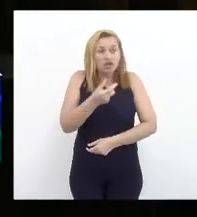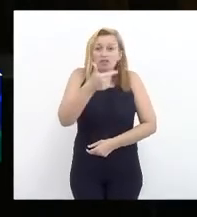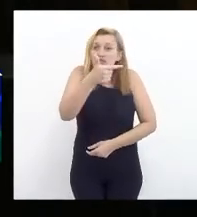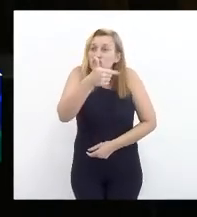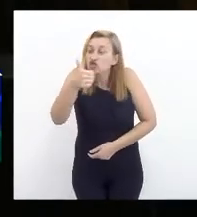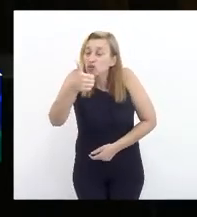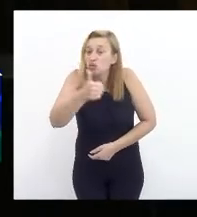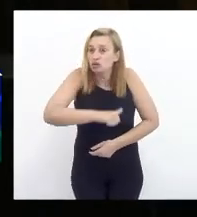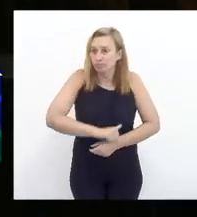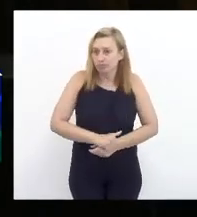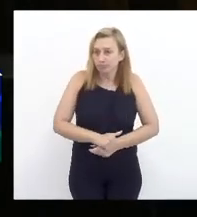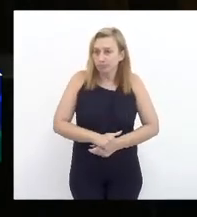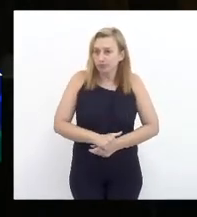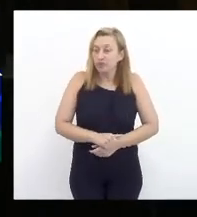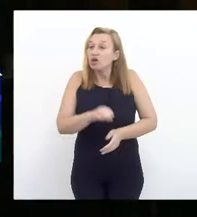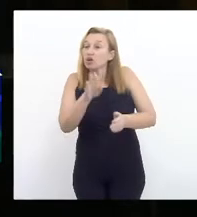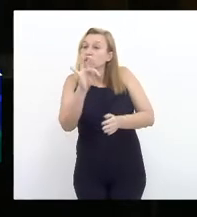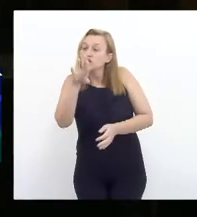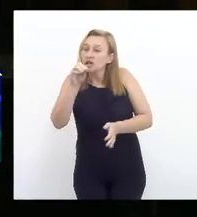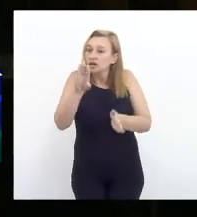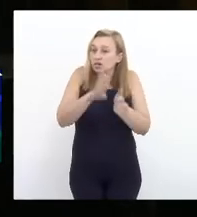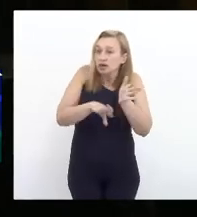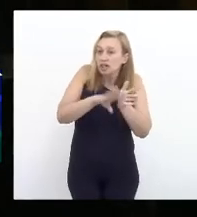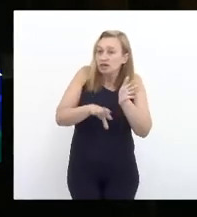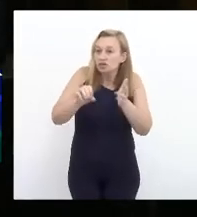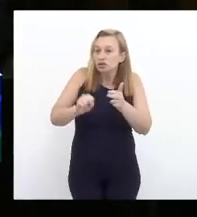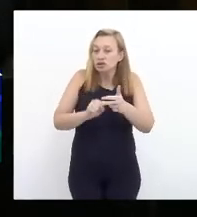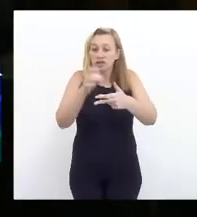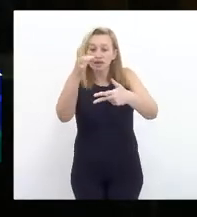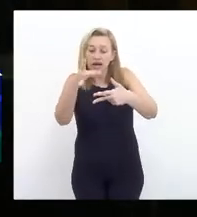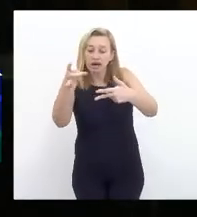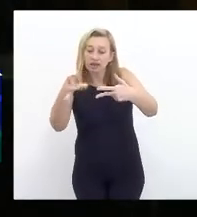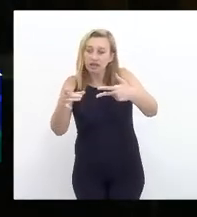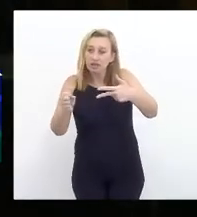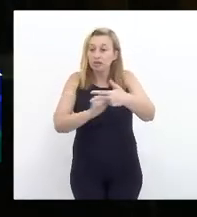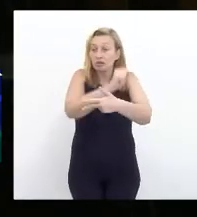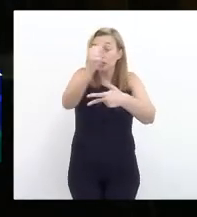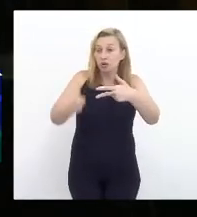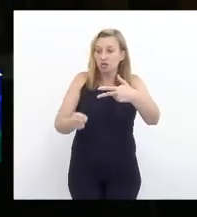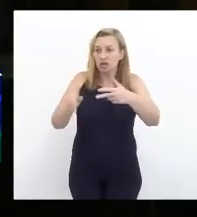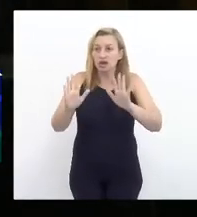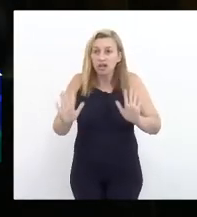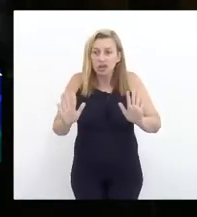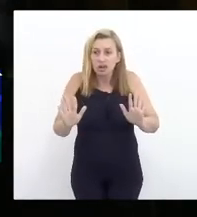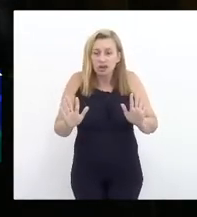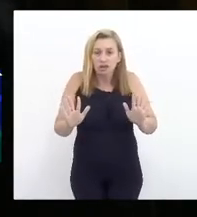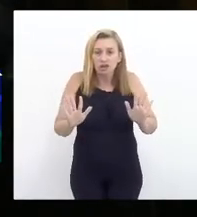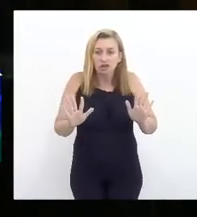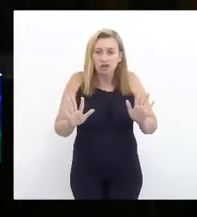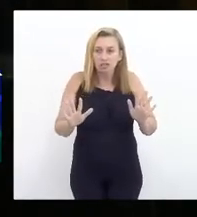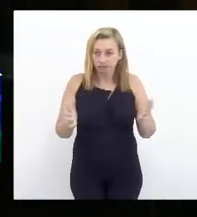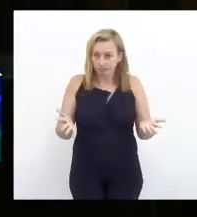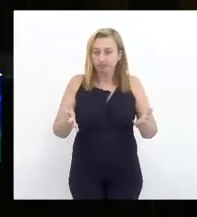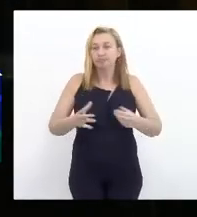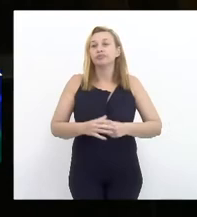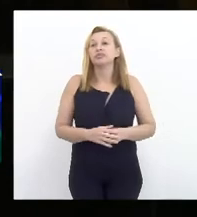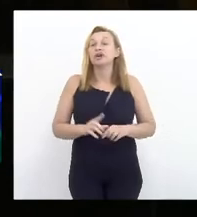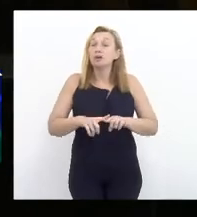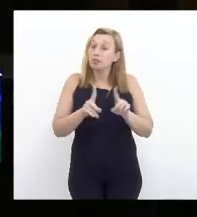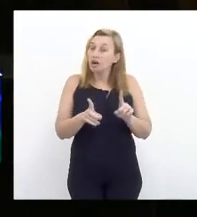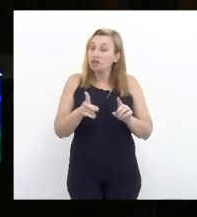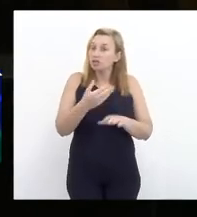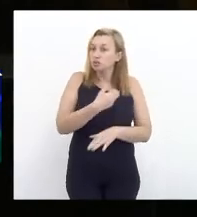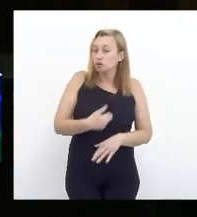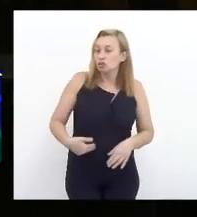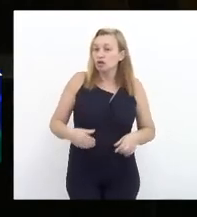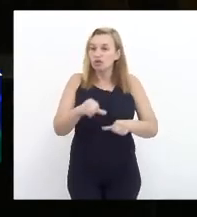considerando o teto de gasto para o poder. É uma questão contábil. Mas no que o governo